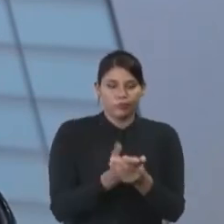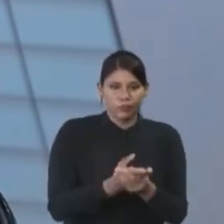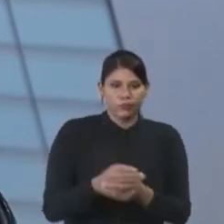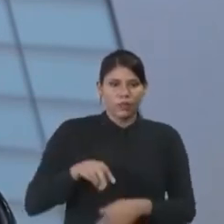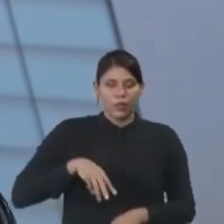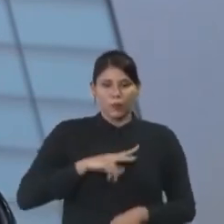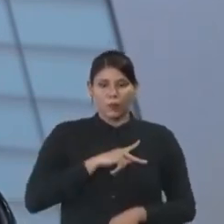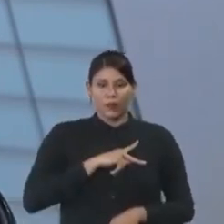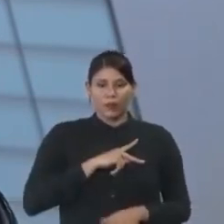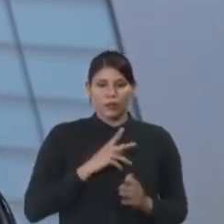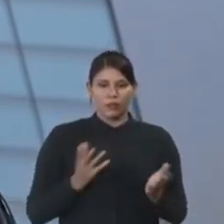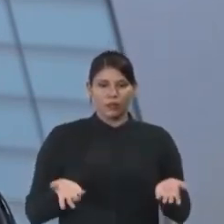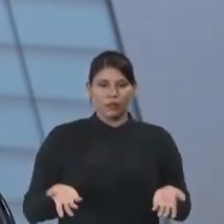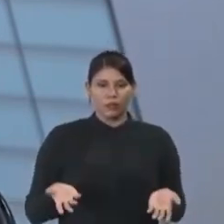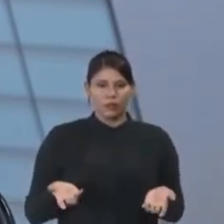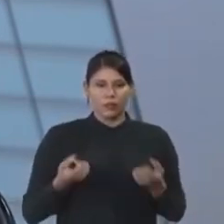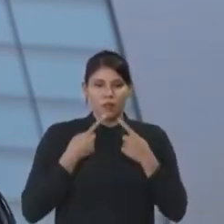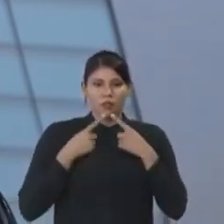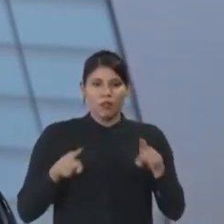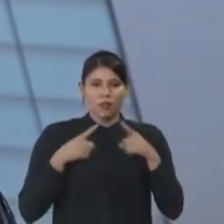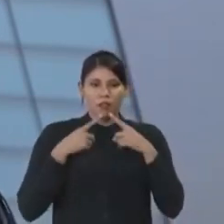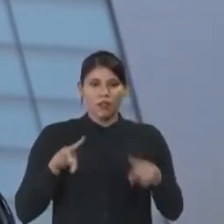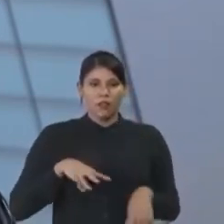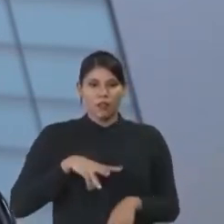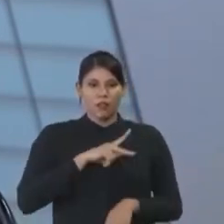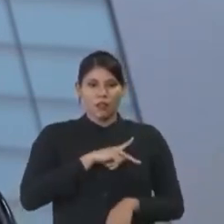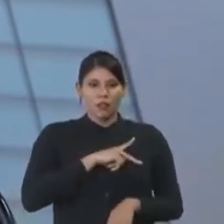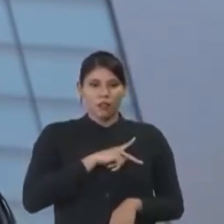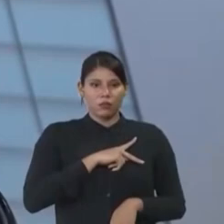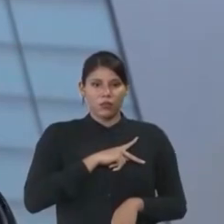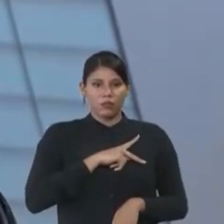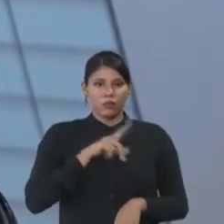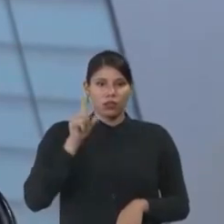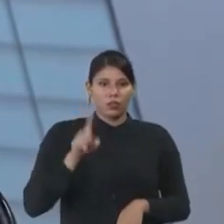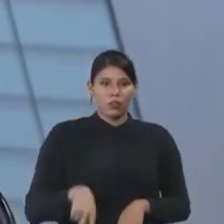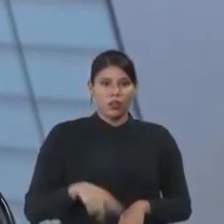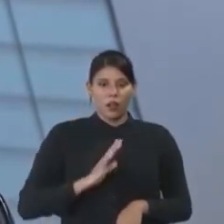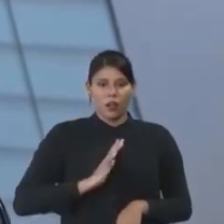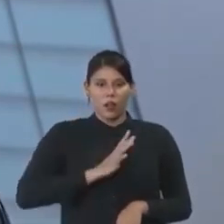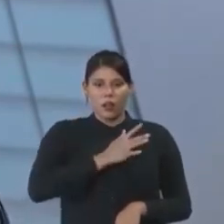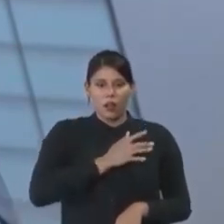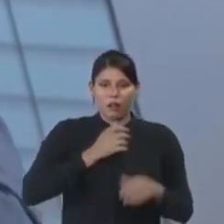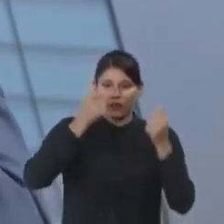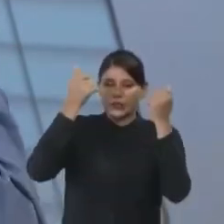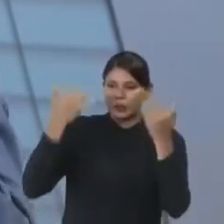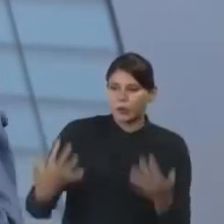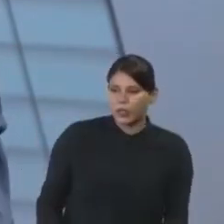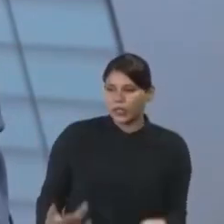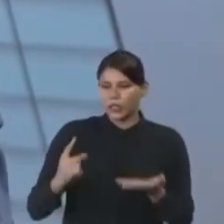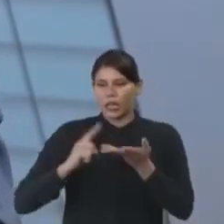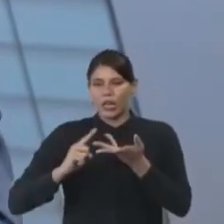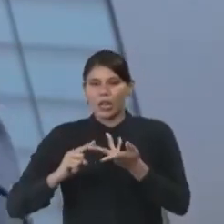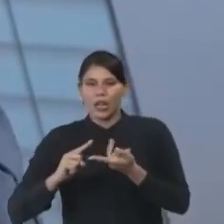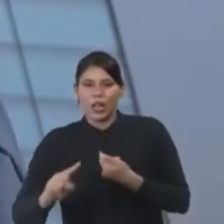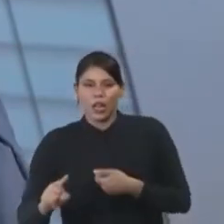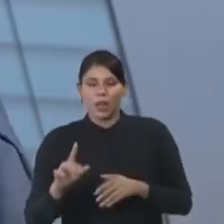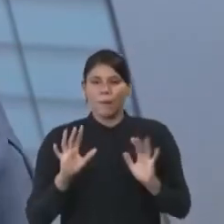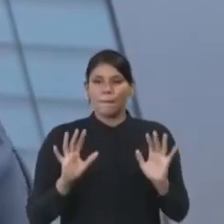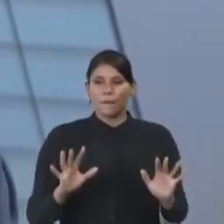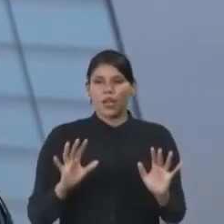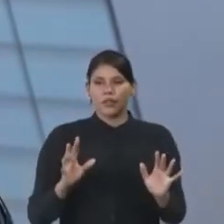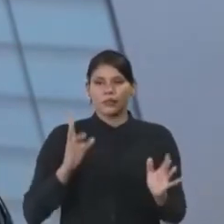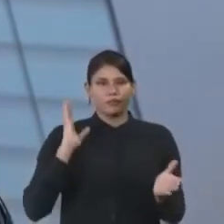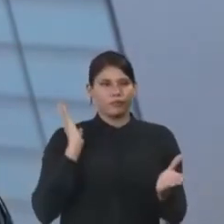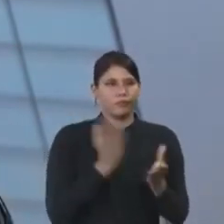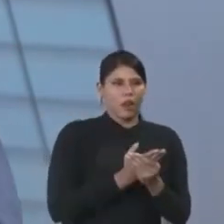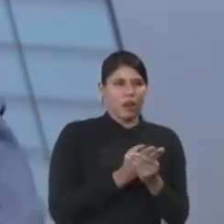que um negócio, ele reclamou no Ministério Público, o Ministério Público é uma dor de cabeça. Aí a explica, tem a mão da boa vontade, mas aí é